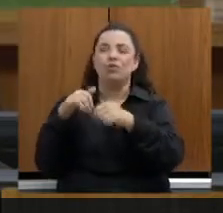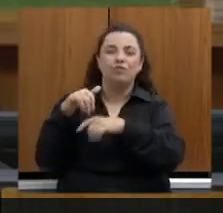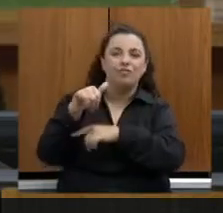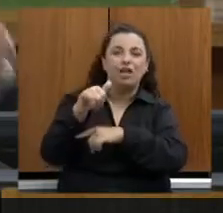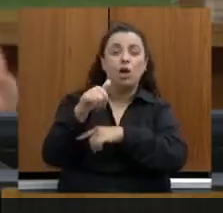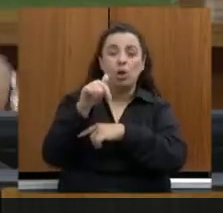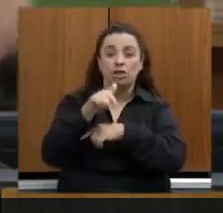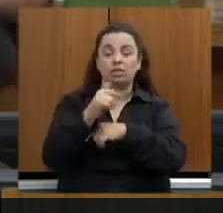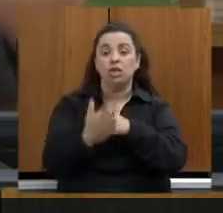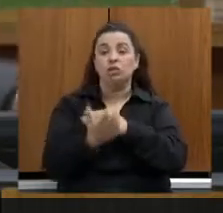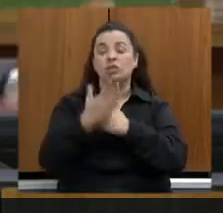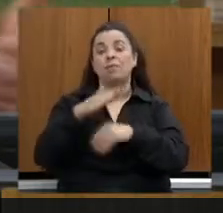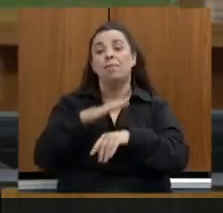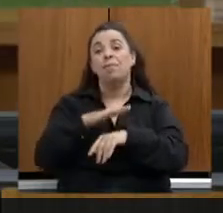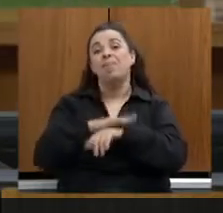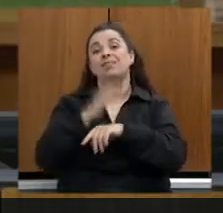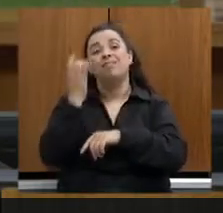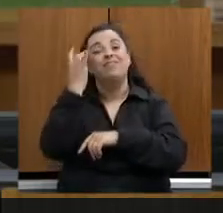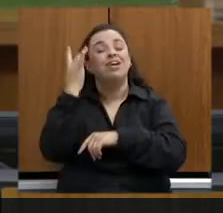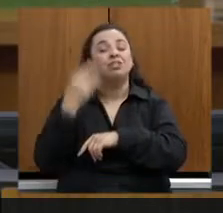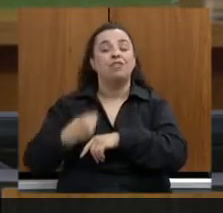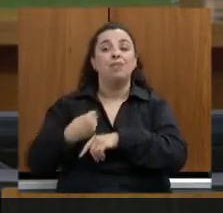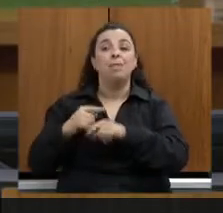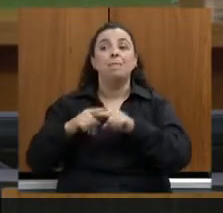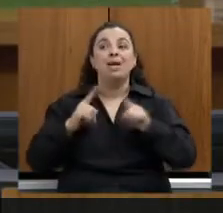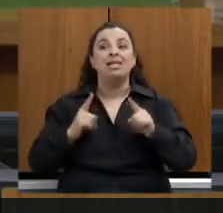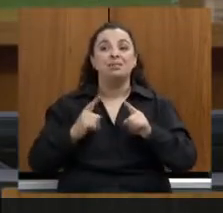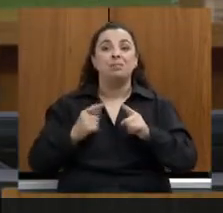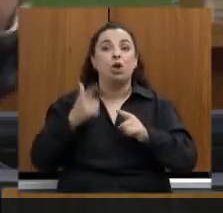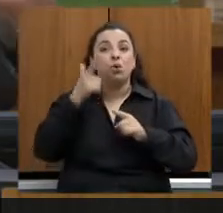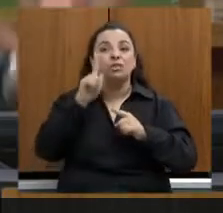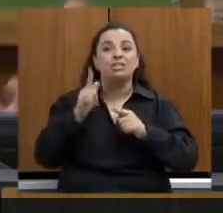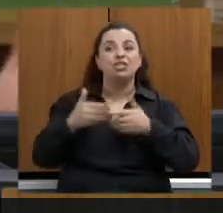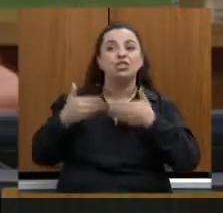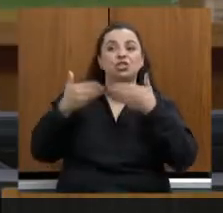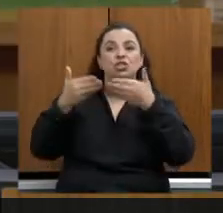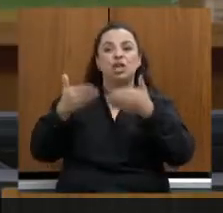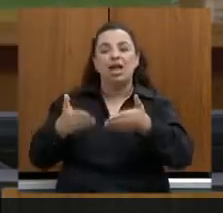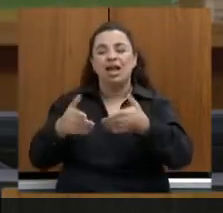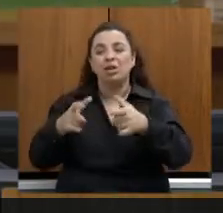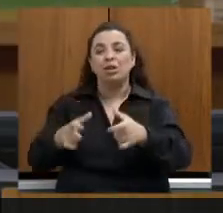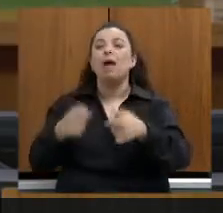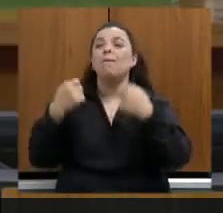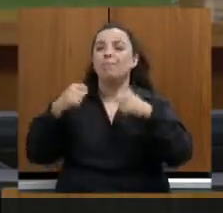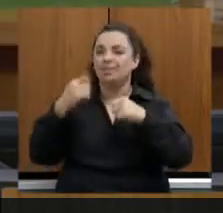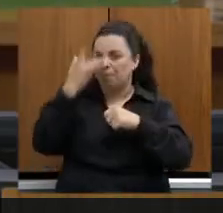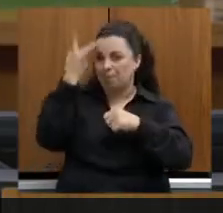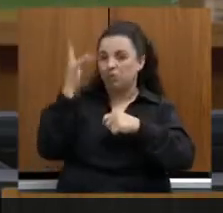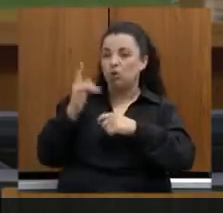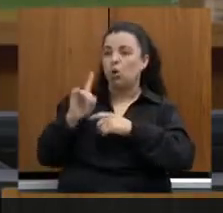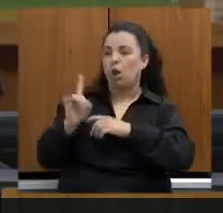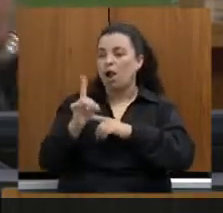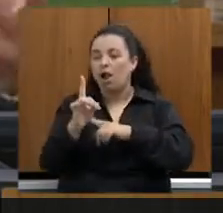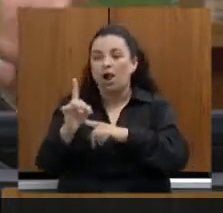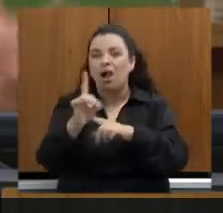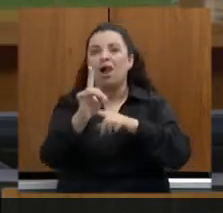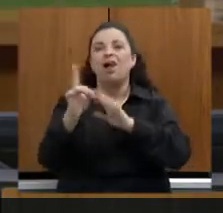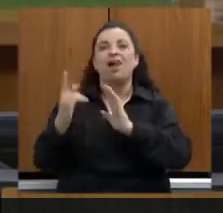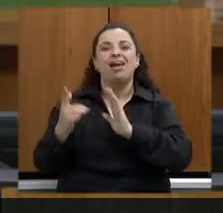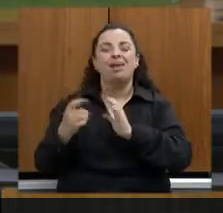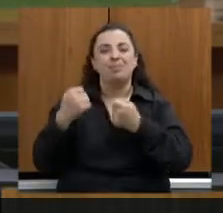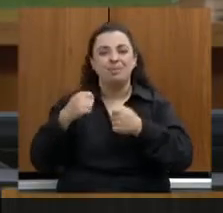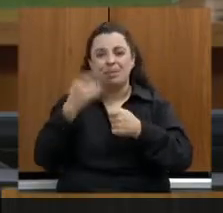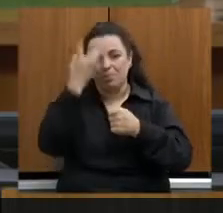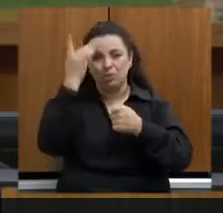vida, mas chegar no lugar precisa de gente, precisa de guia, precisa de gente para mostrar, precisa de alguém que dirija a lancha. Então, ela